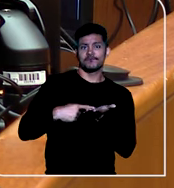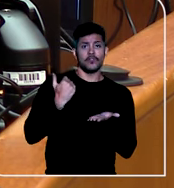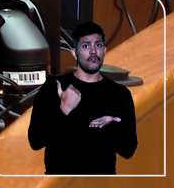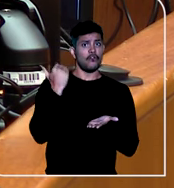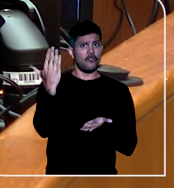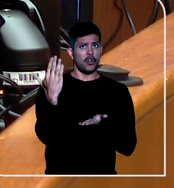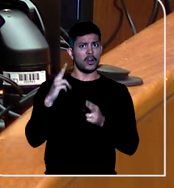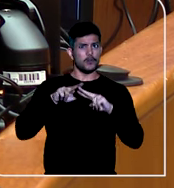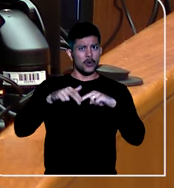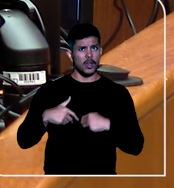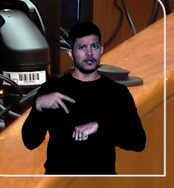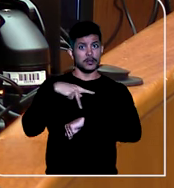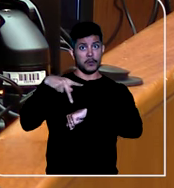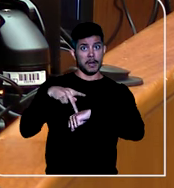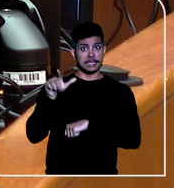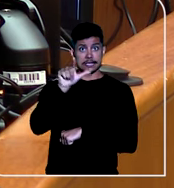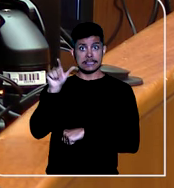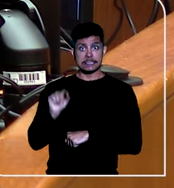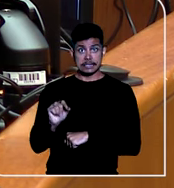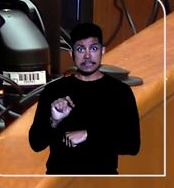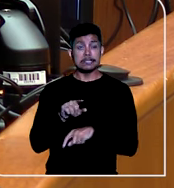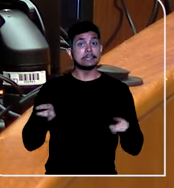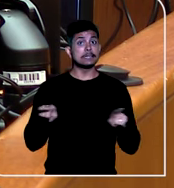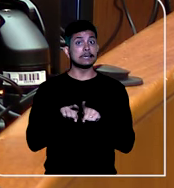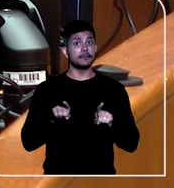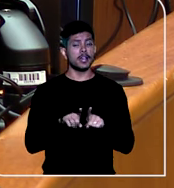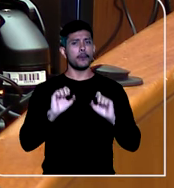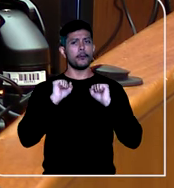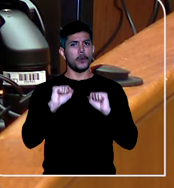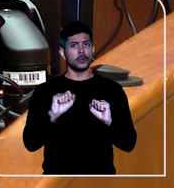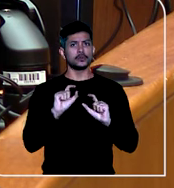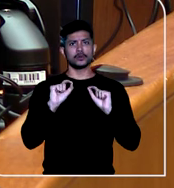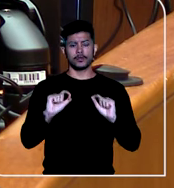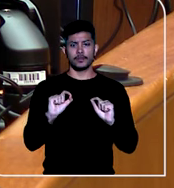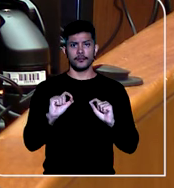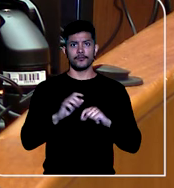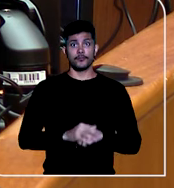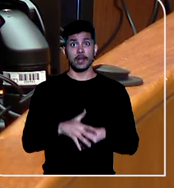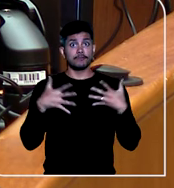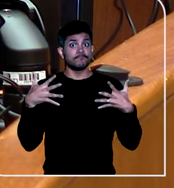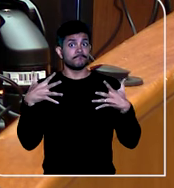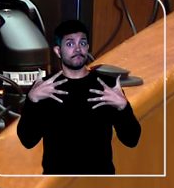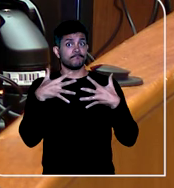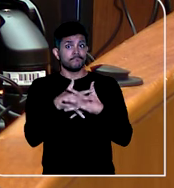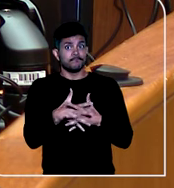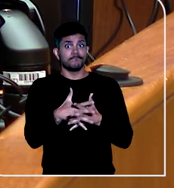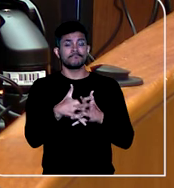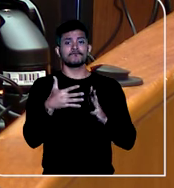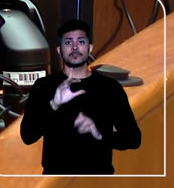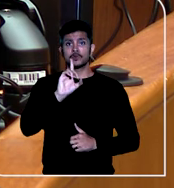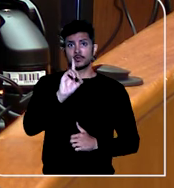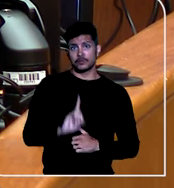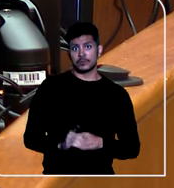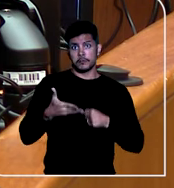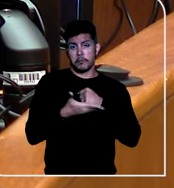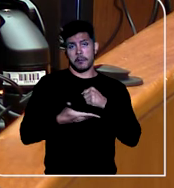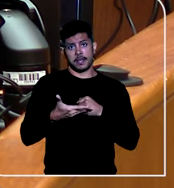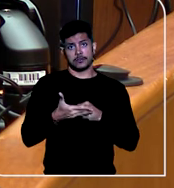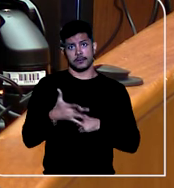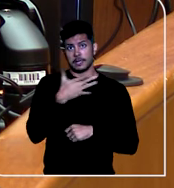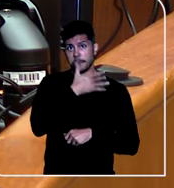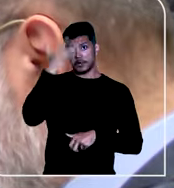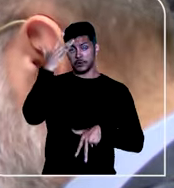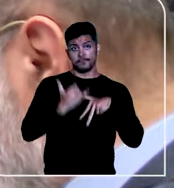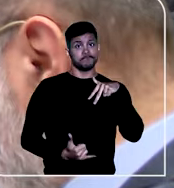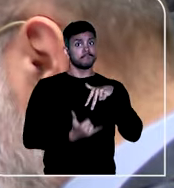o governo da República Italiana. Além de, indiretamente, deixar de efetivar os direitos fundamentais